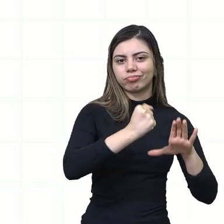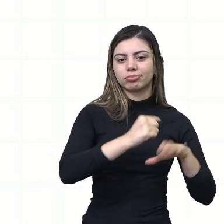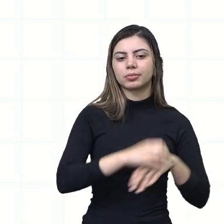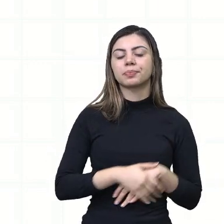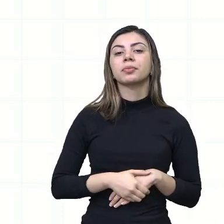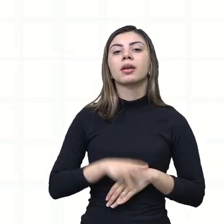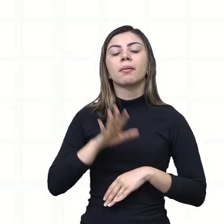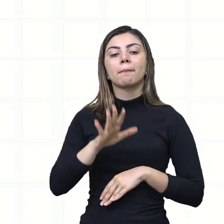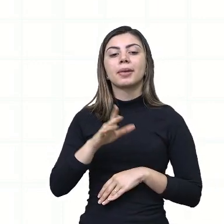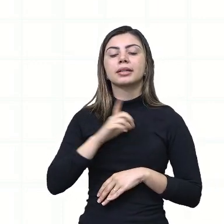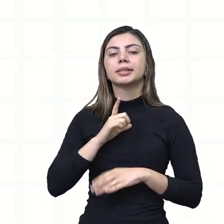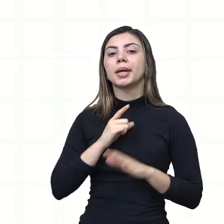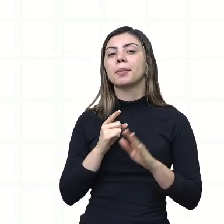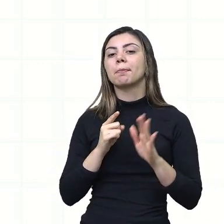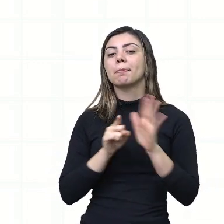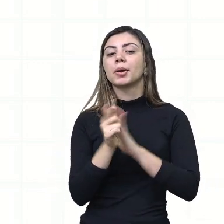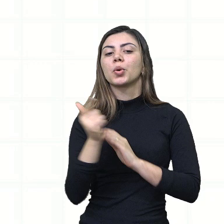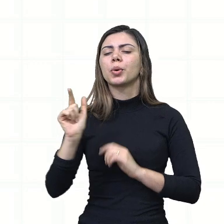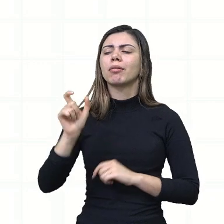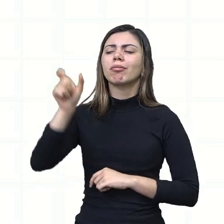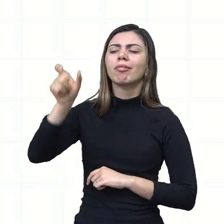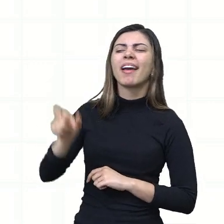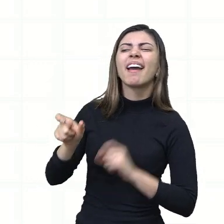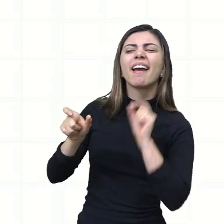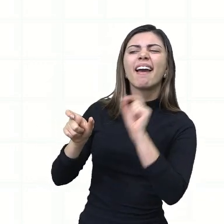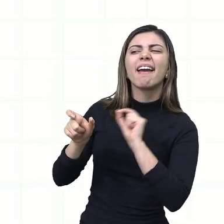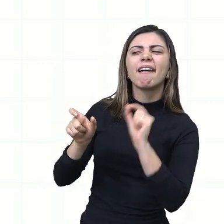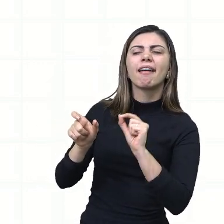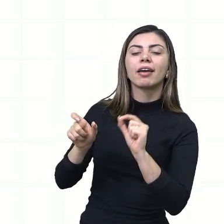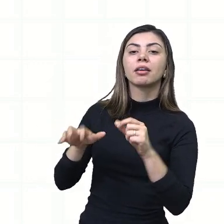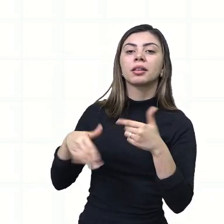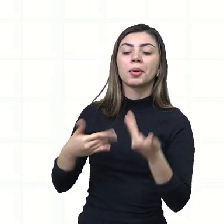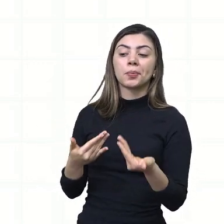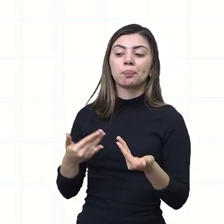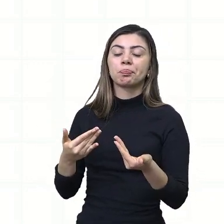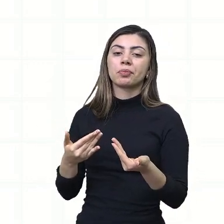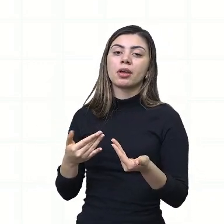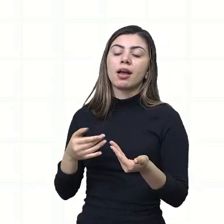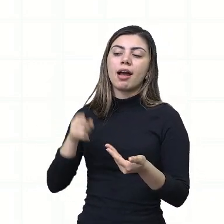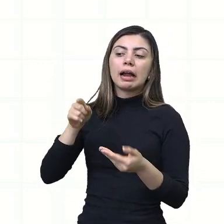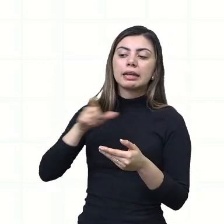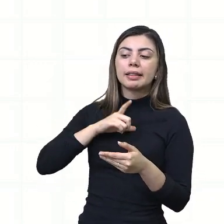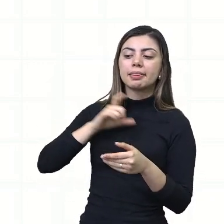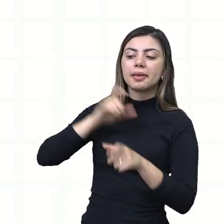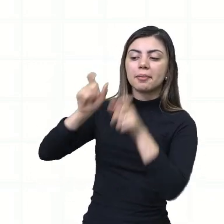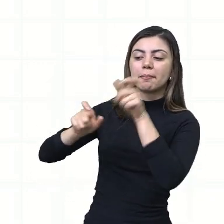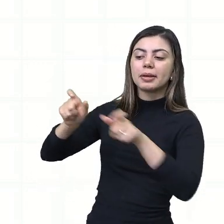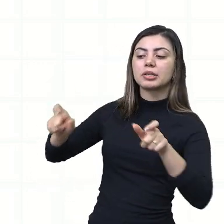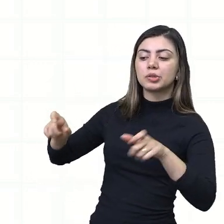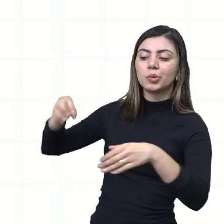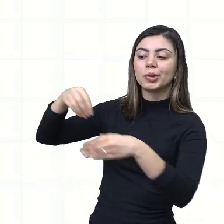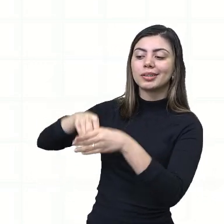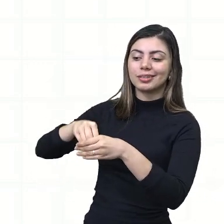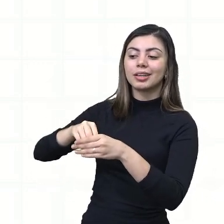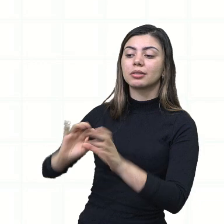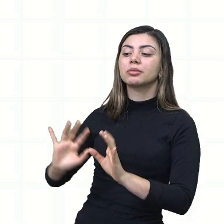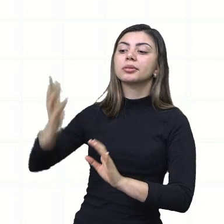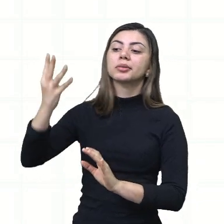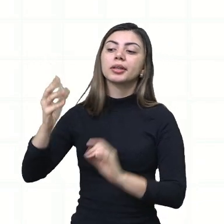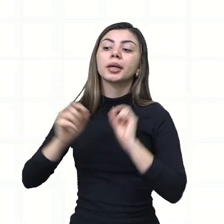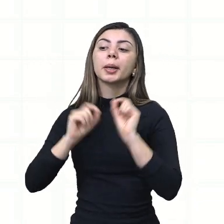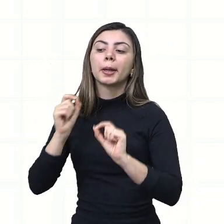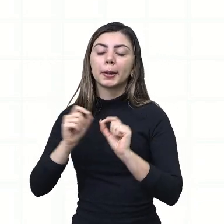pergunta é quem, qual ou quais personagens estão envolvidos no acontecimento.